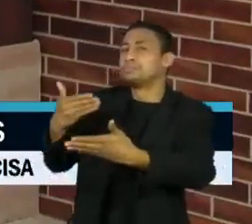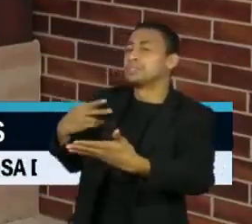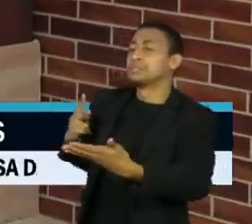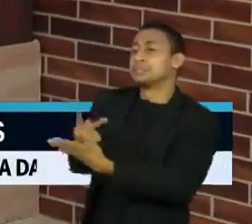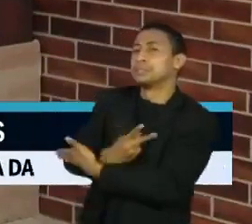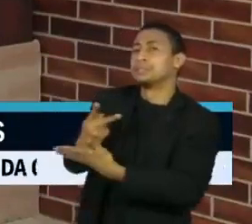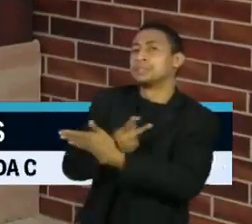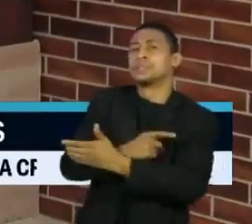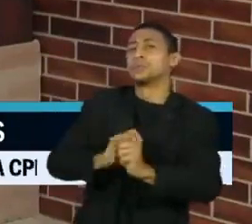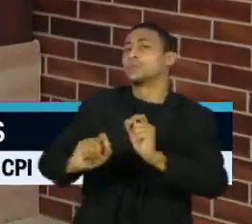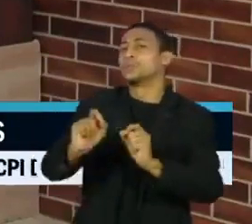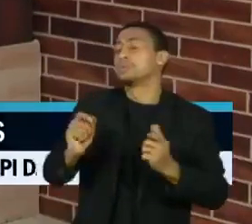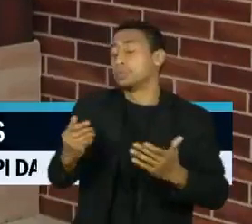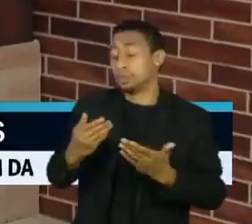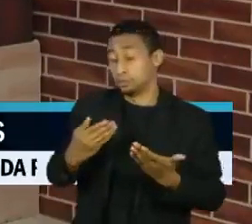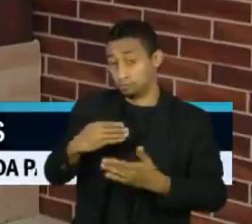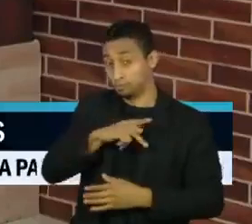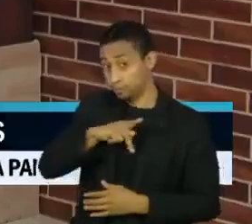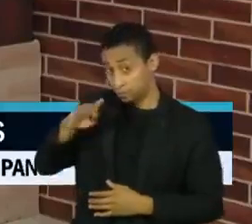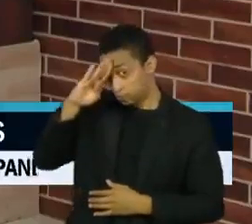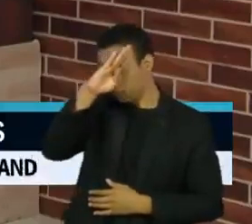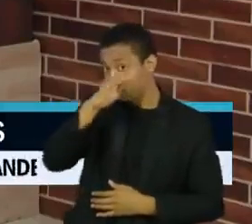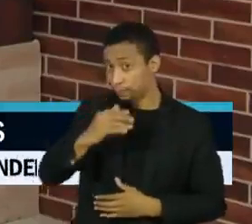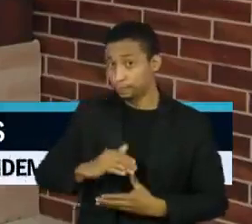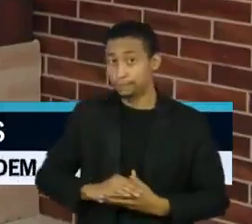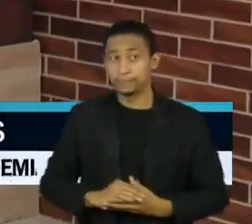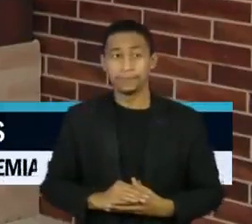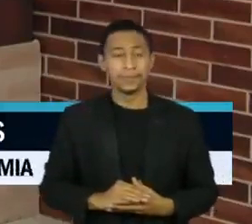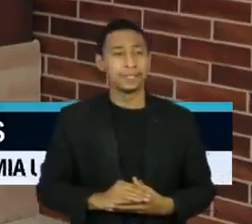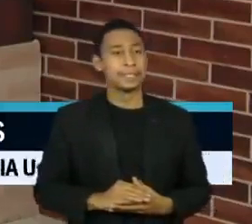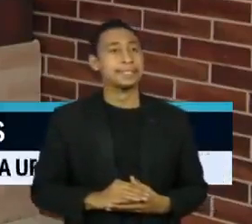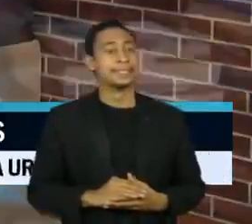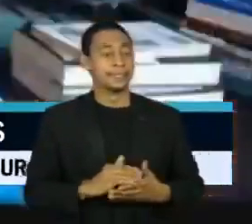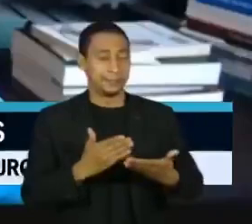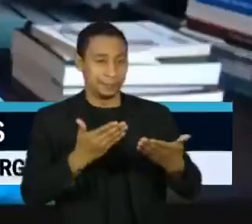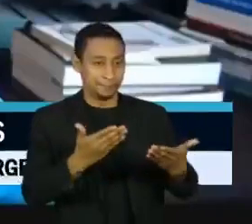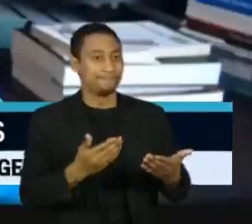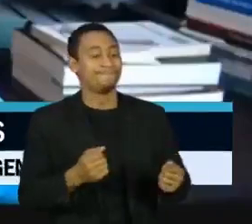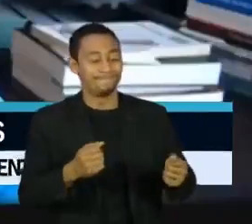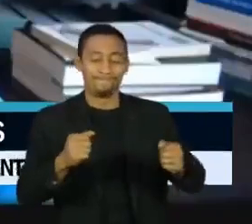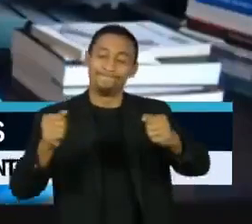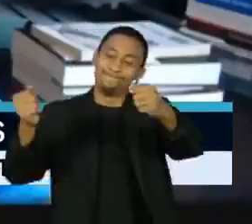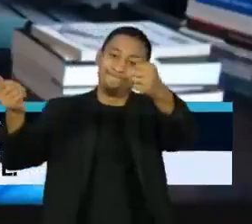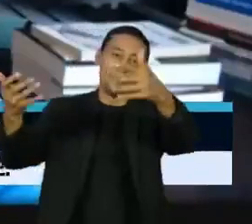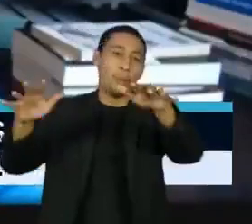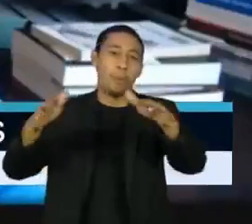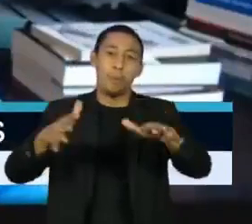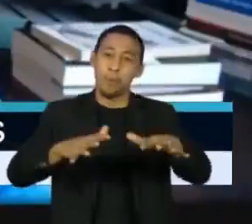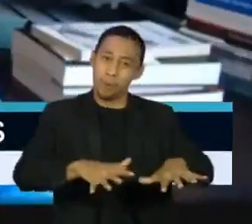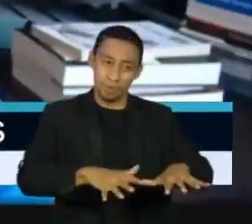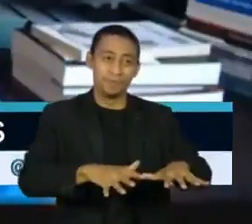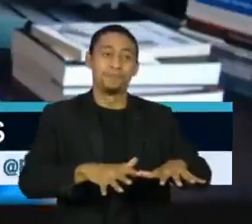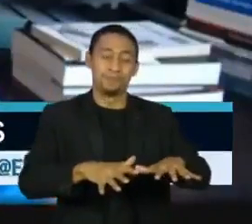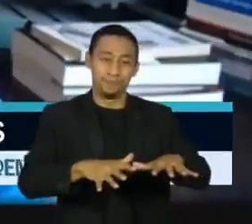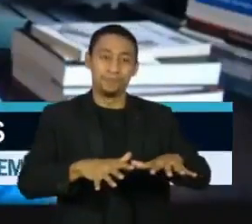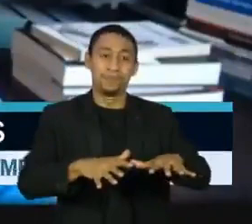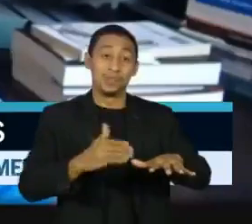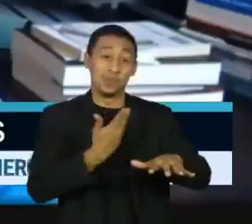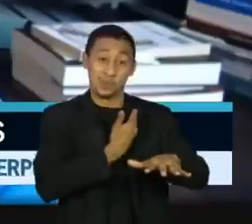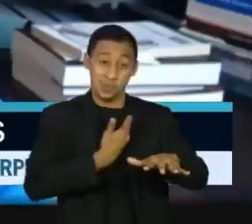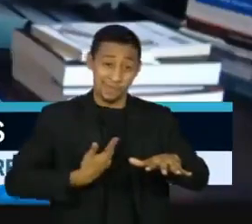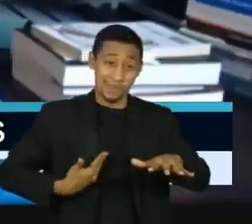combate à pandemia pelo governo Bolsonaro? Em primeiro lugar, é realmente uma tragédia, não é o governo responsável por